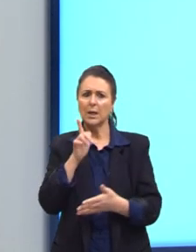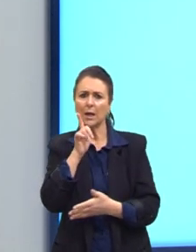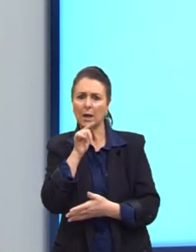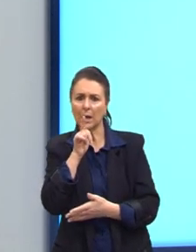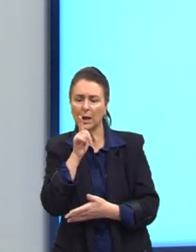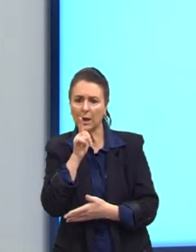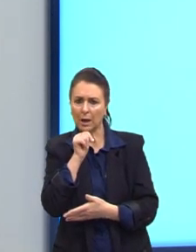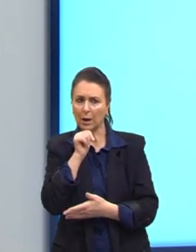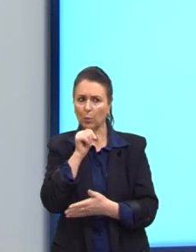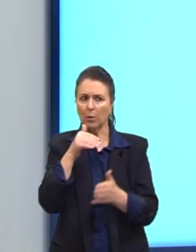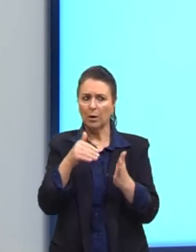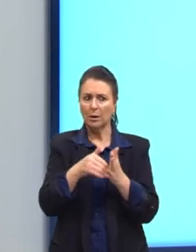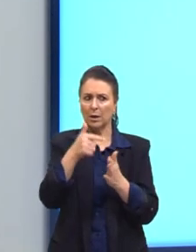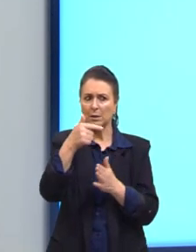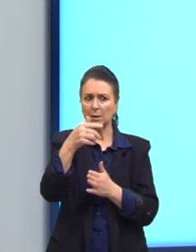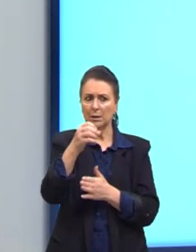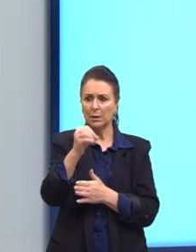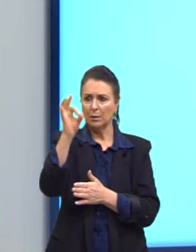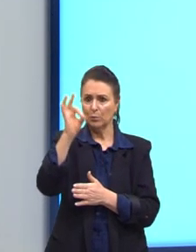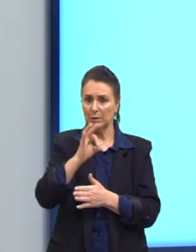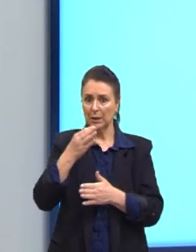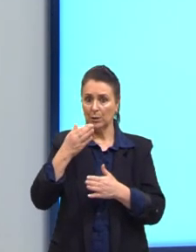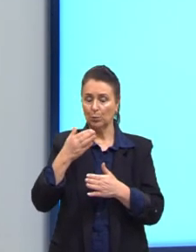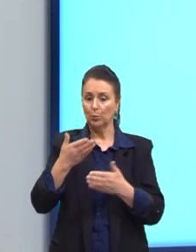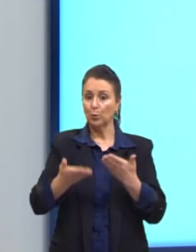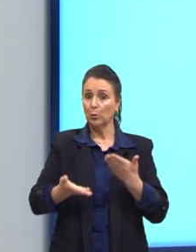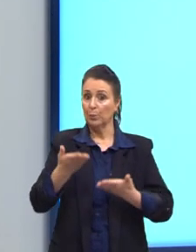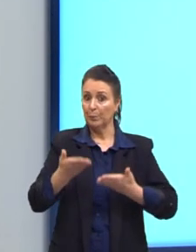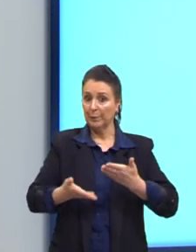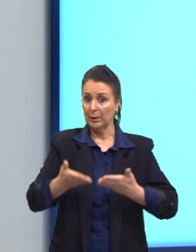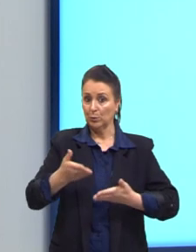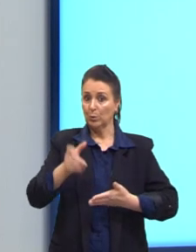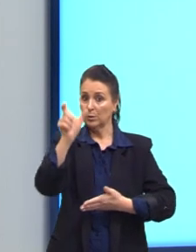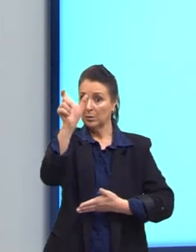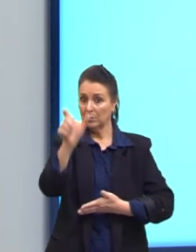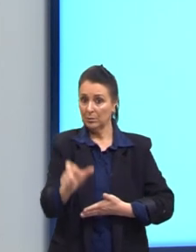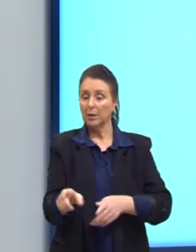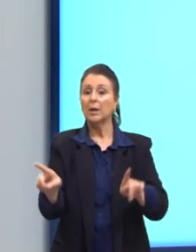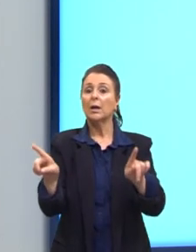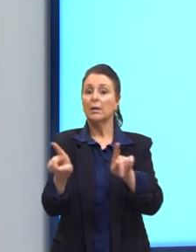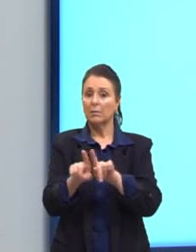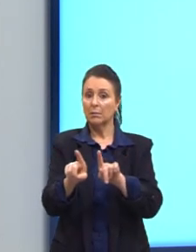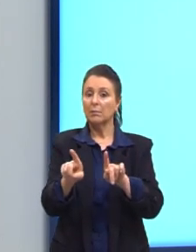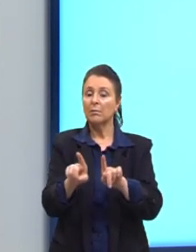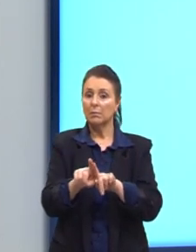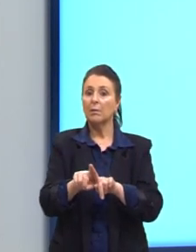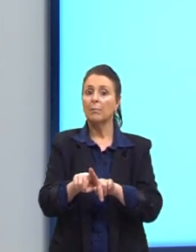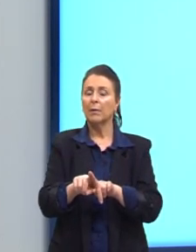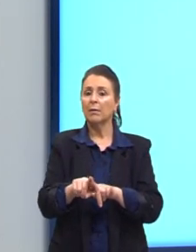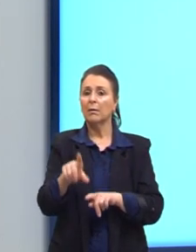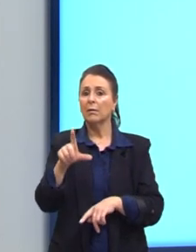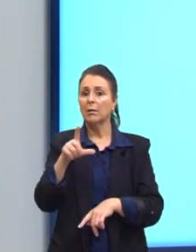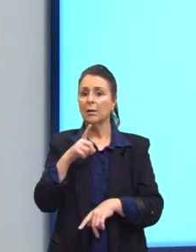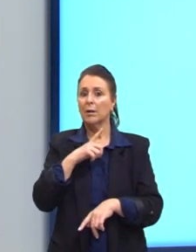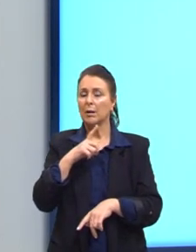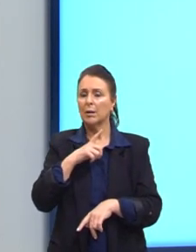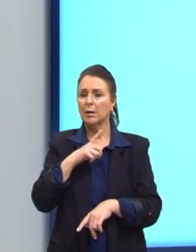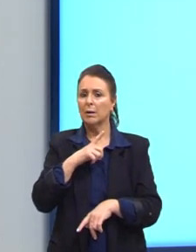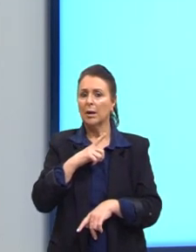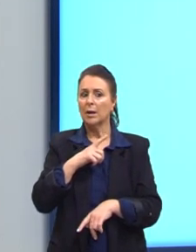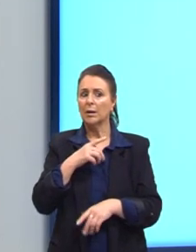corresponde a até 70% do nosso peso, Ela também compõe muito daquilo que comemos,